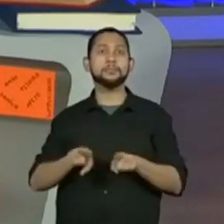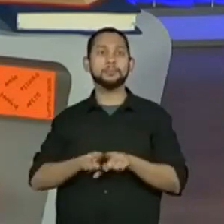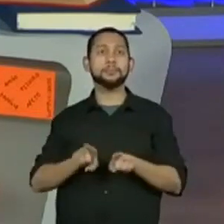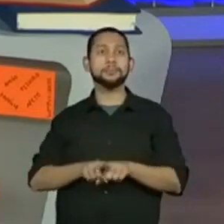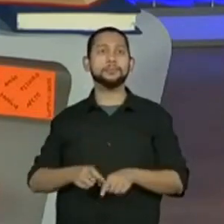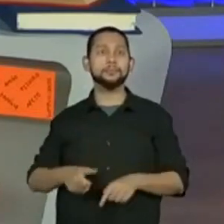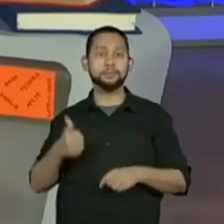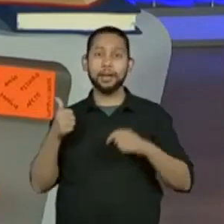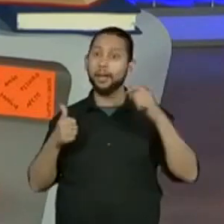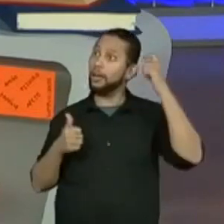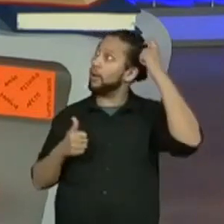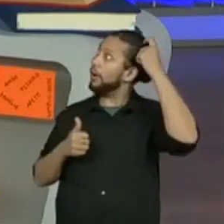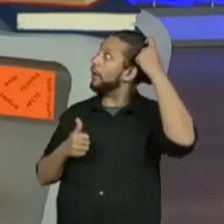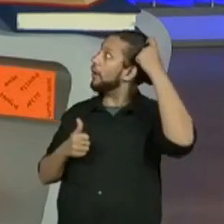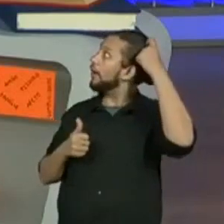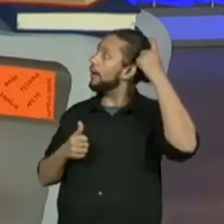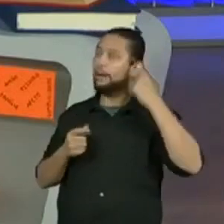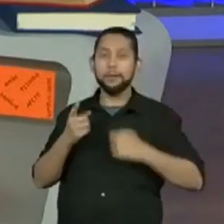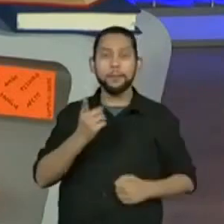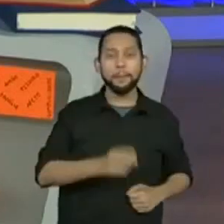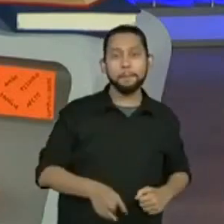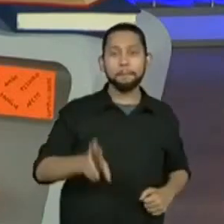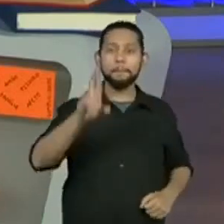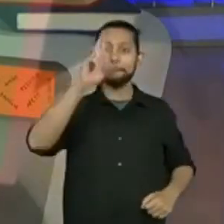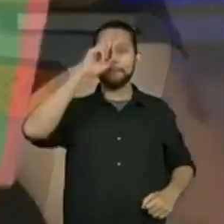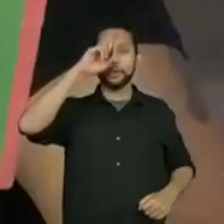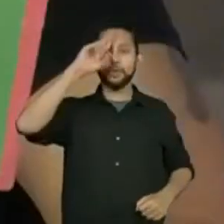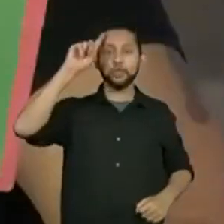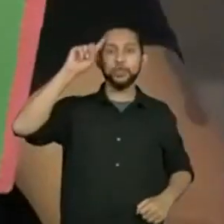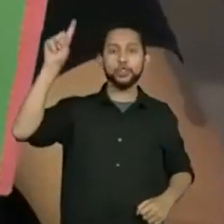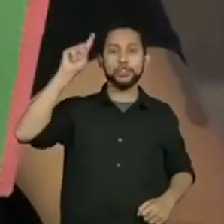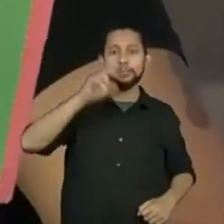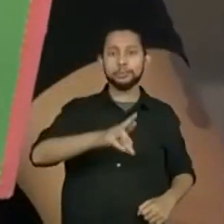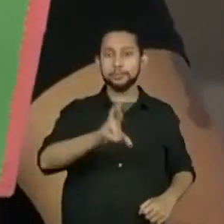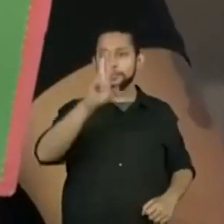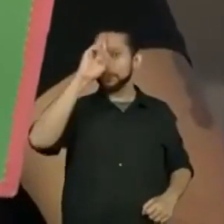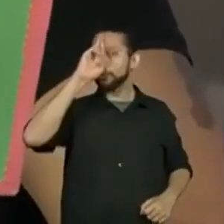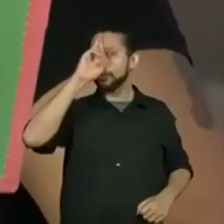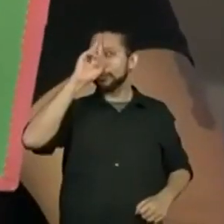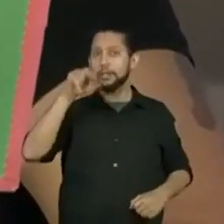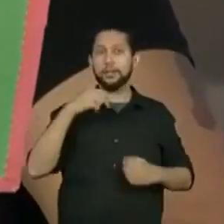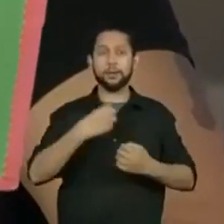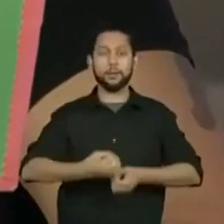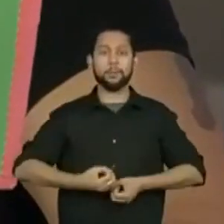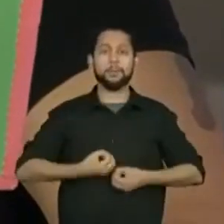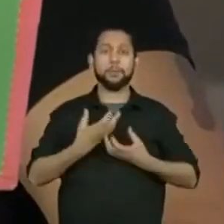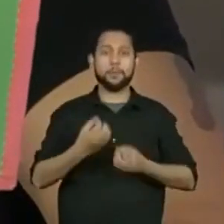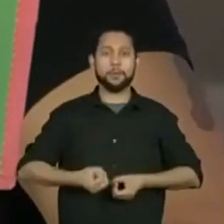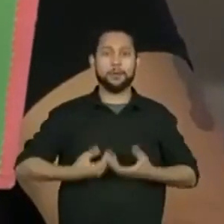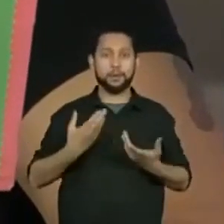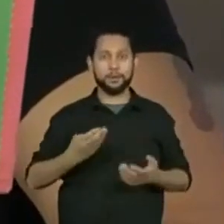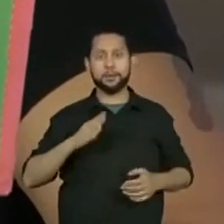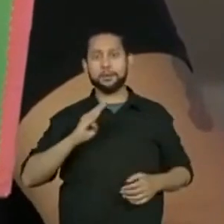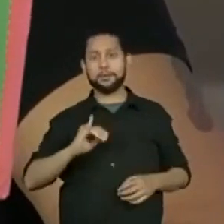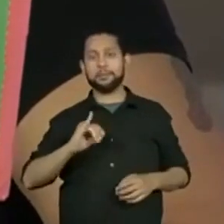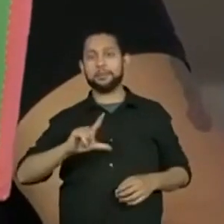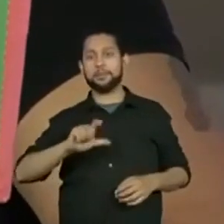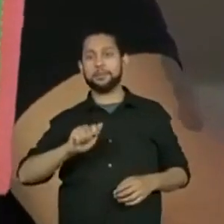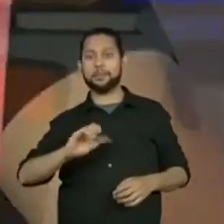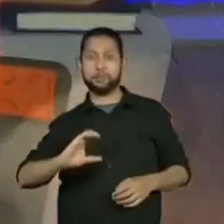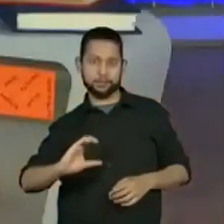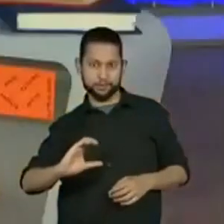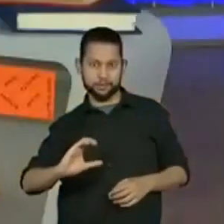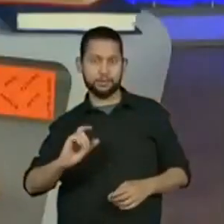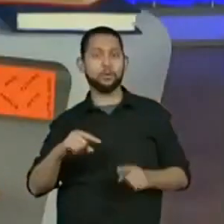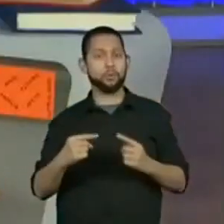Meio Dia, que é o poema do Olavo Bilac, que faz parte do sarau.